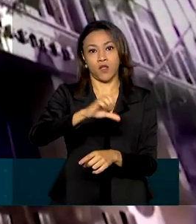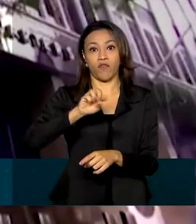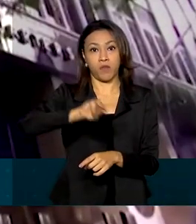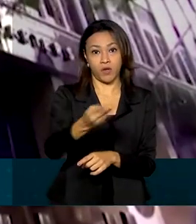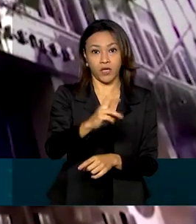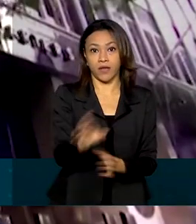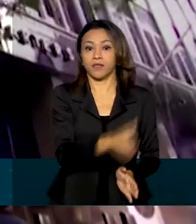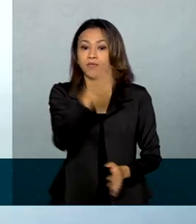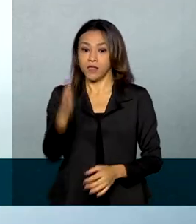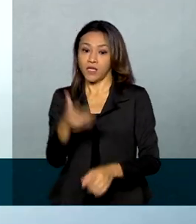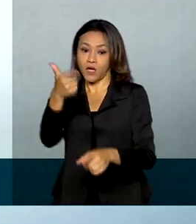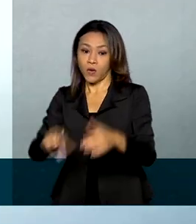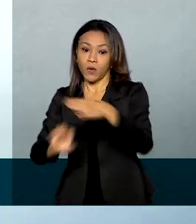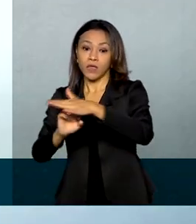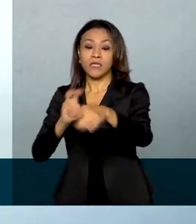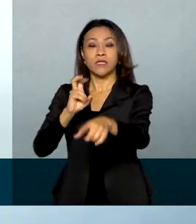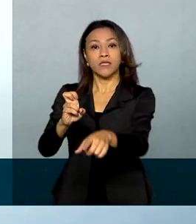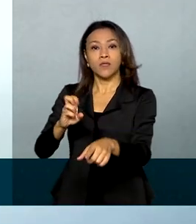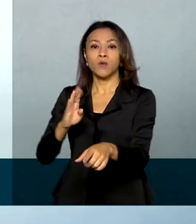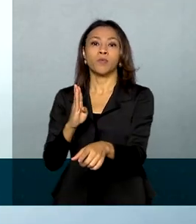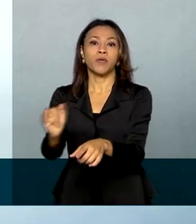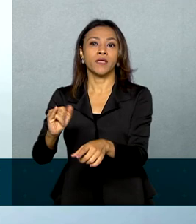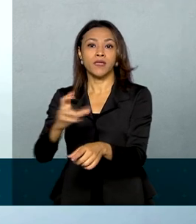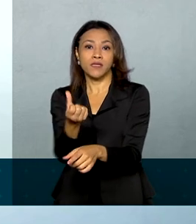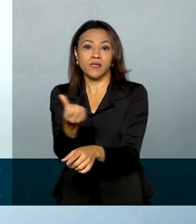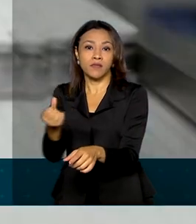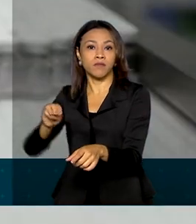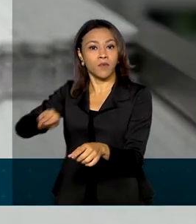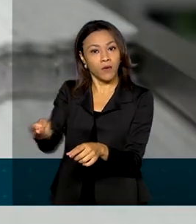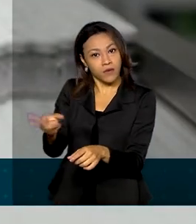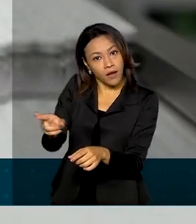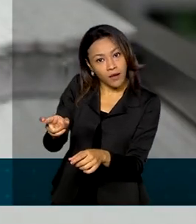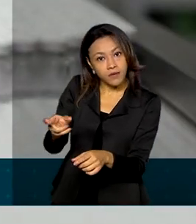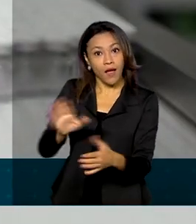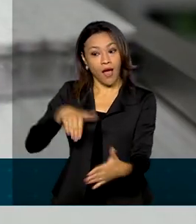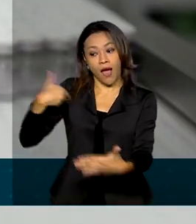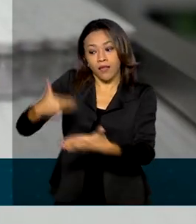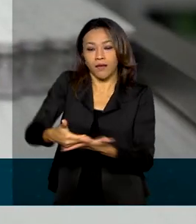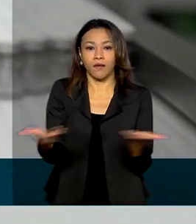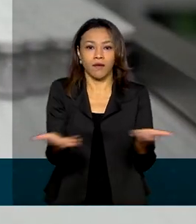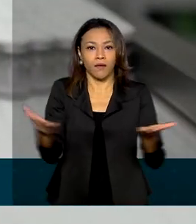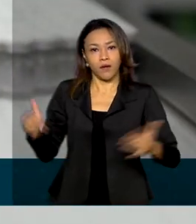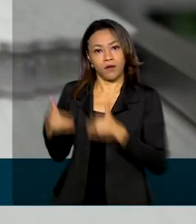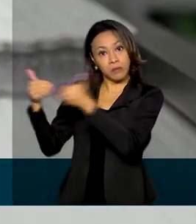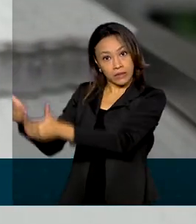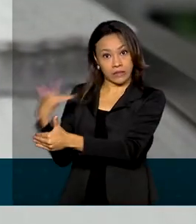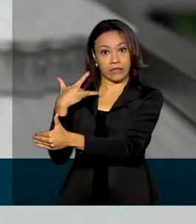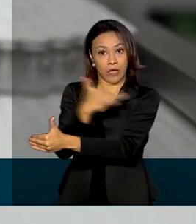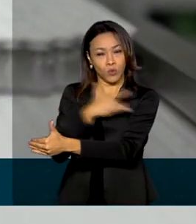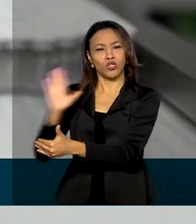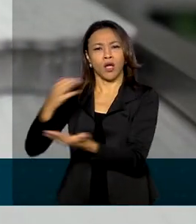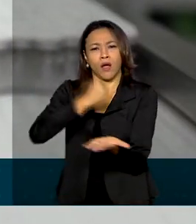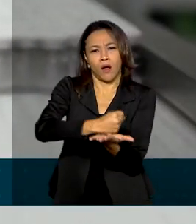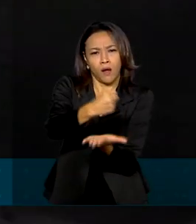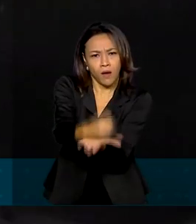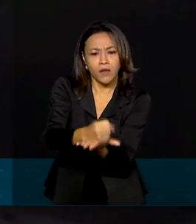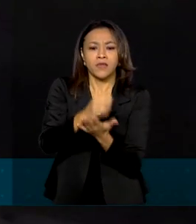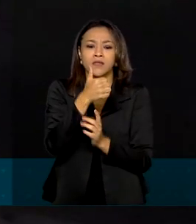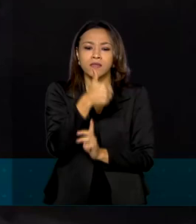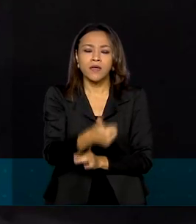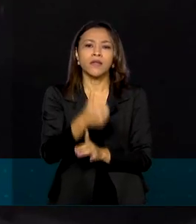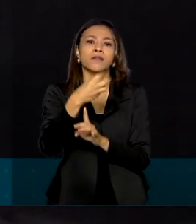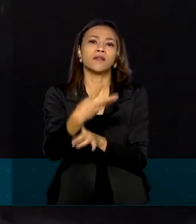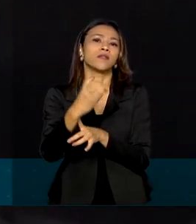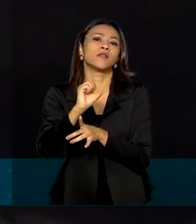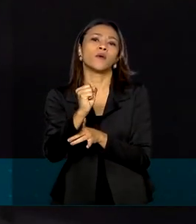Pfizer, no valor de R 5,6 bilhões. Até agora, o Ministério da Saúde já contratou 138